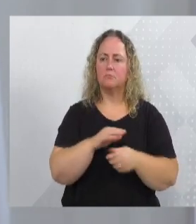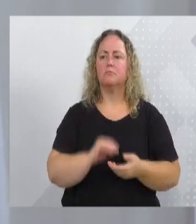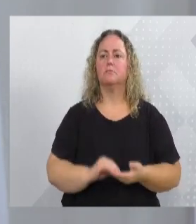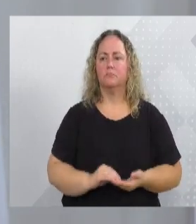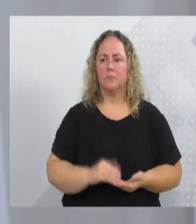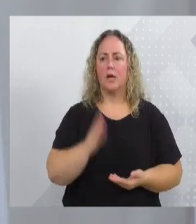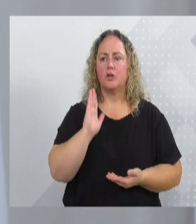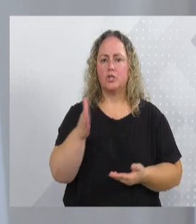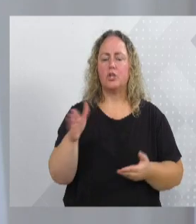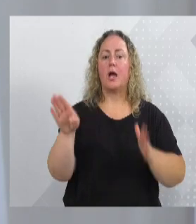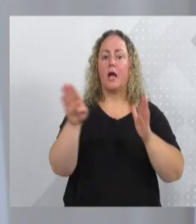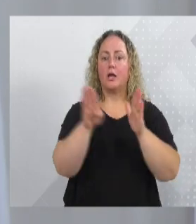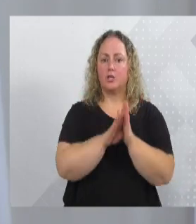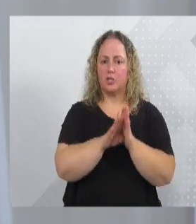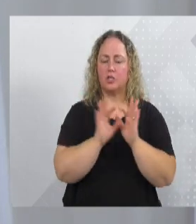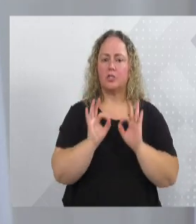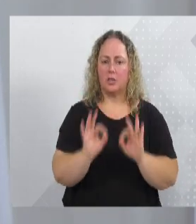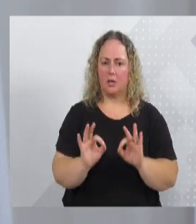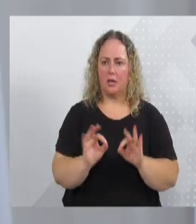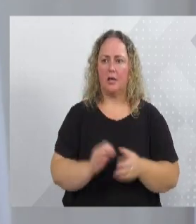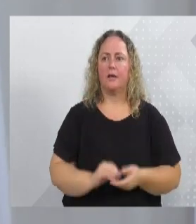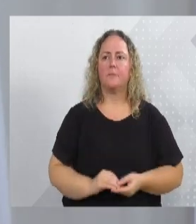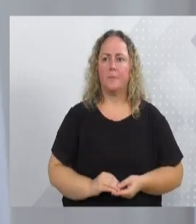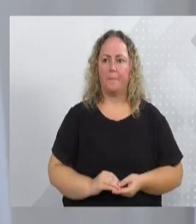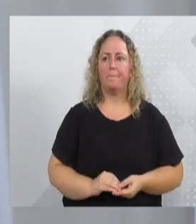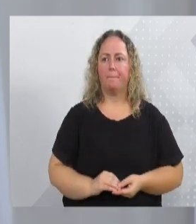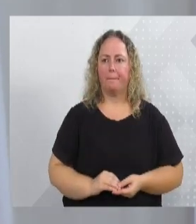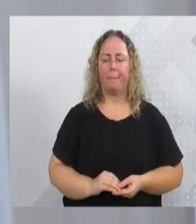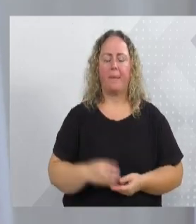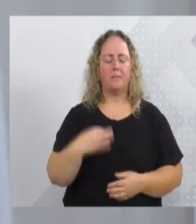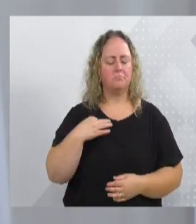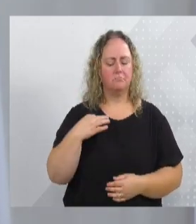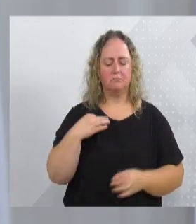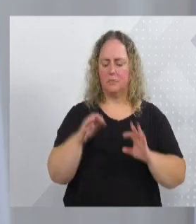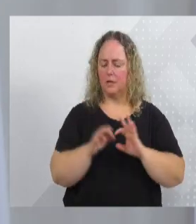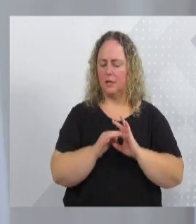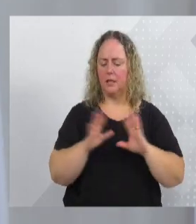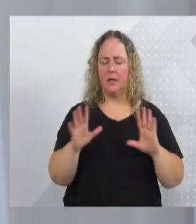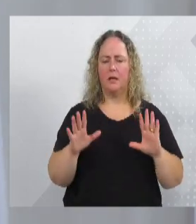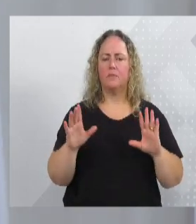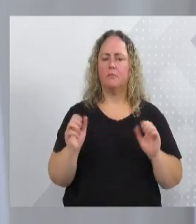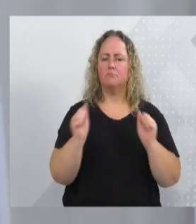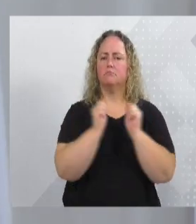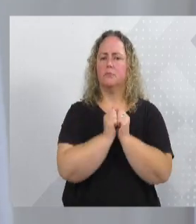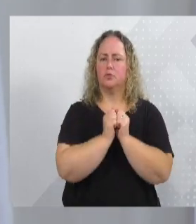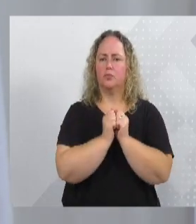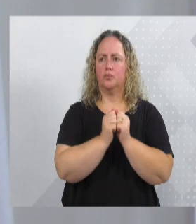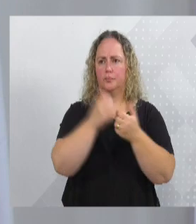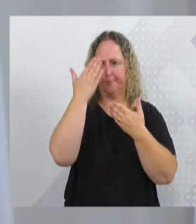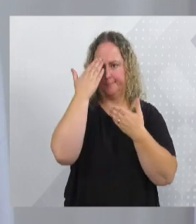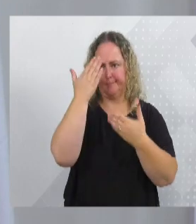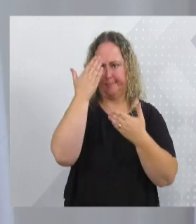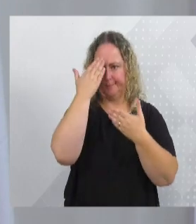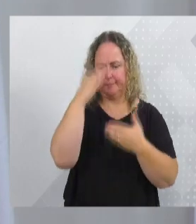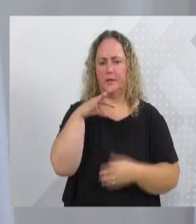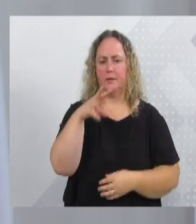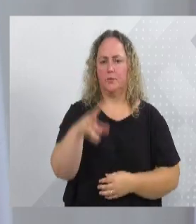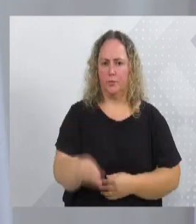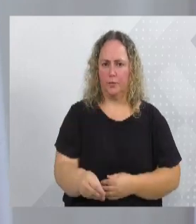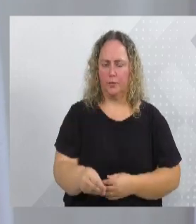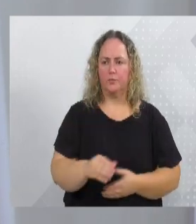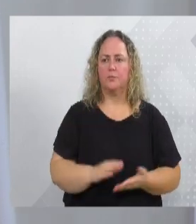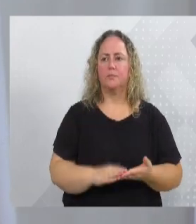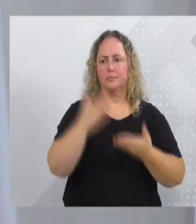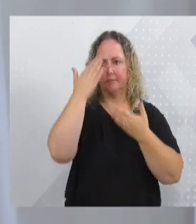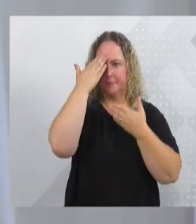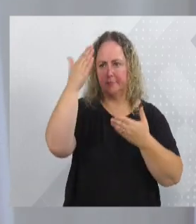quando eu cheguei aqui, e ele se colocou à disposição para estarmos juntos. Muito obrigado. Quero agradecer